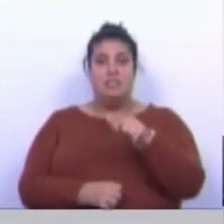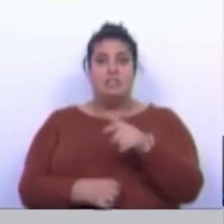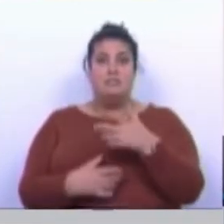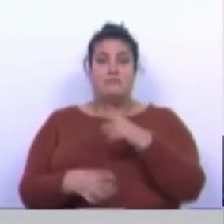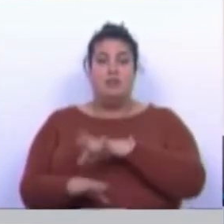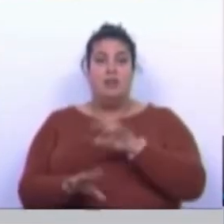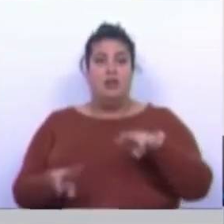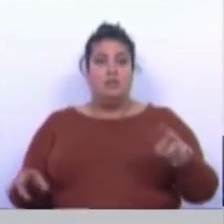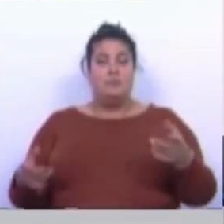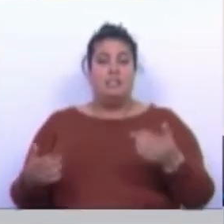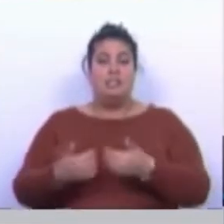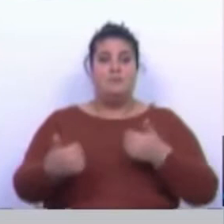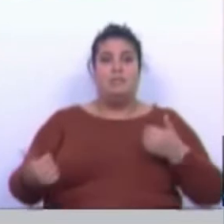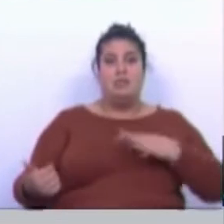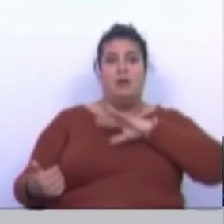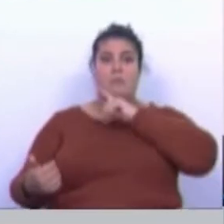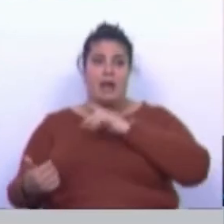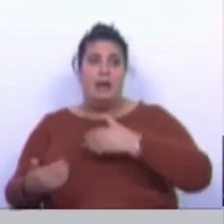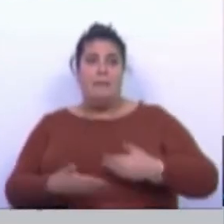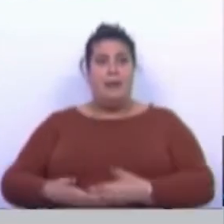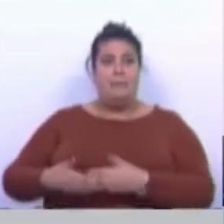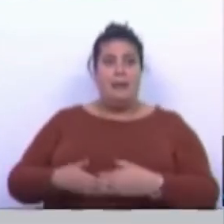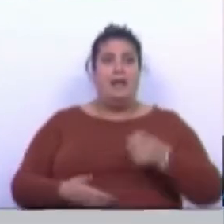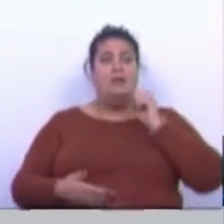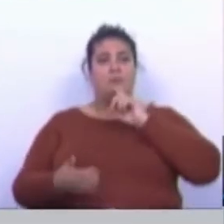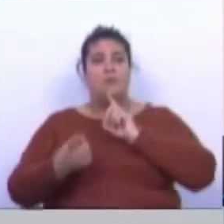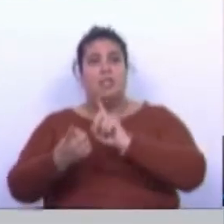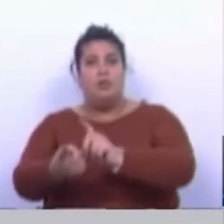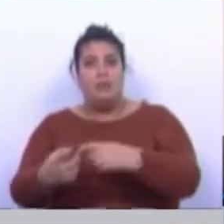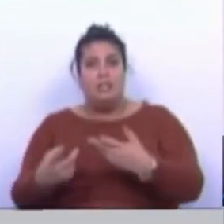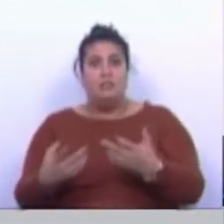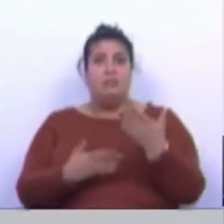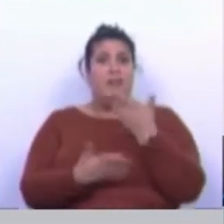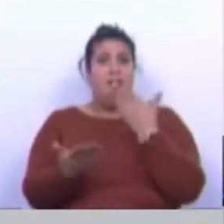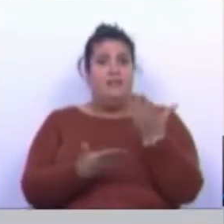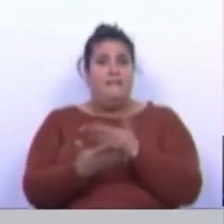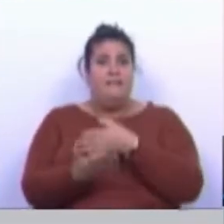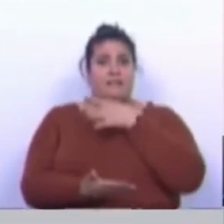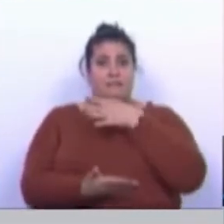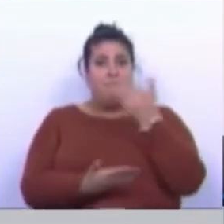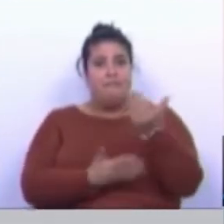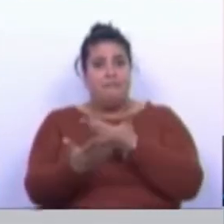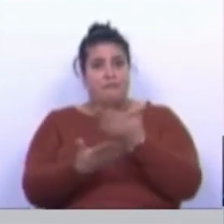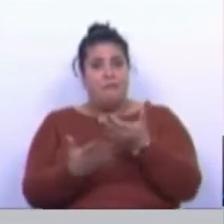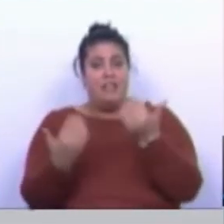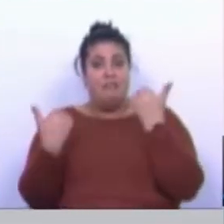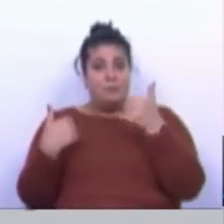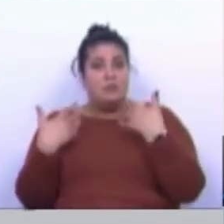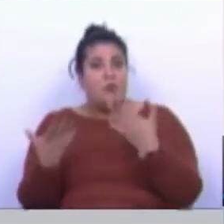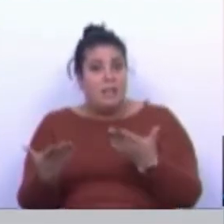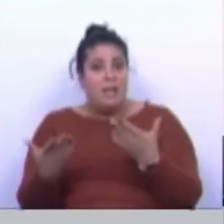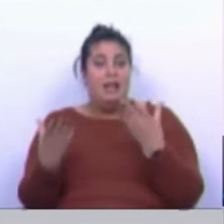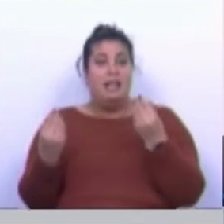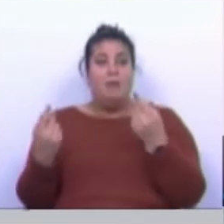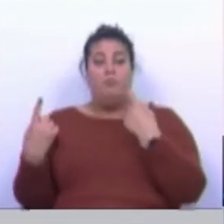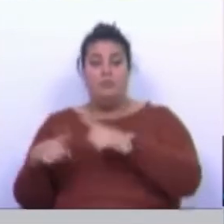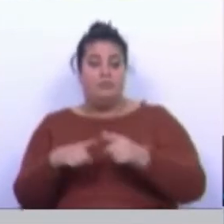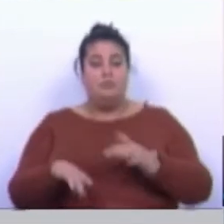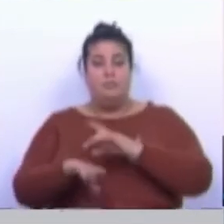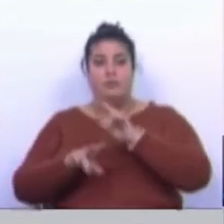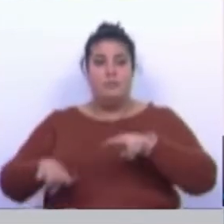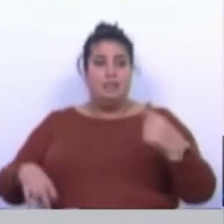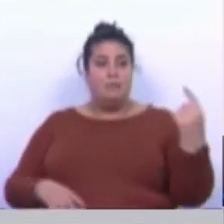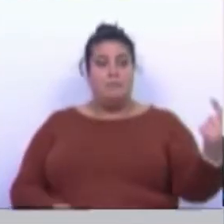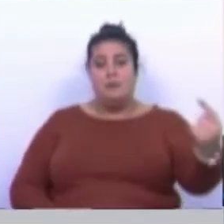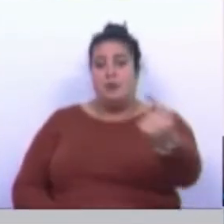seja separação mãe-bebê, seja possibilidade acompanhante, seja até o diálogo e informação que se dá a cada mulher, difere tanto de hospital para